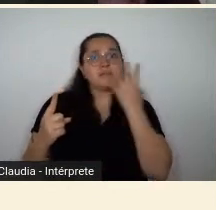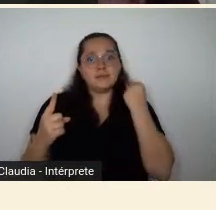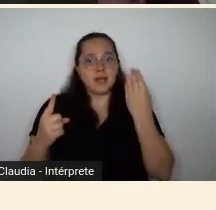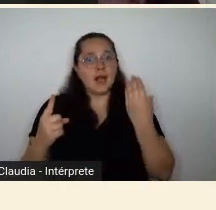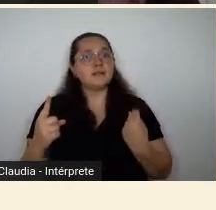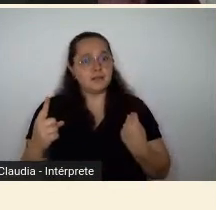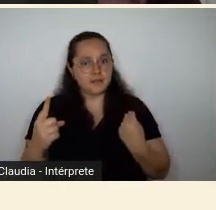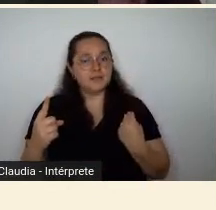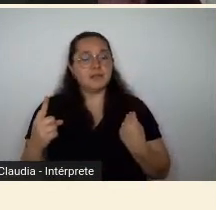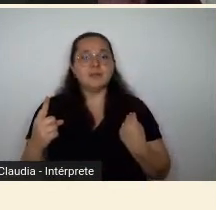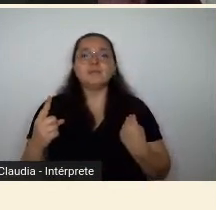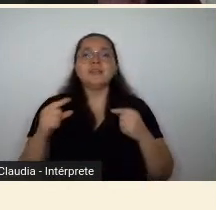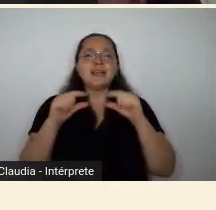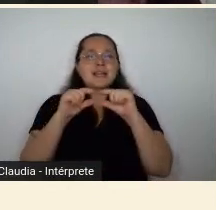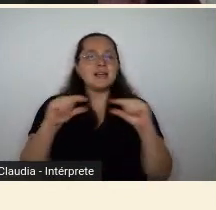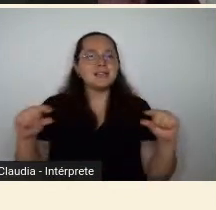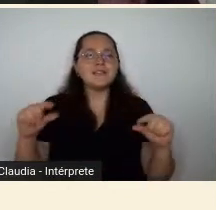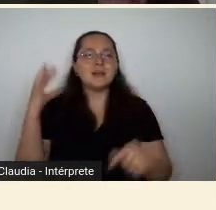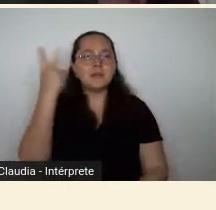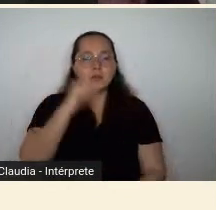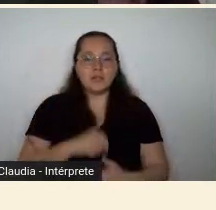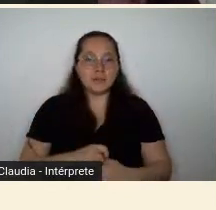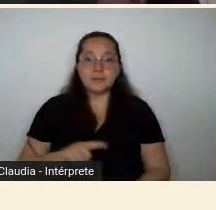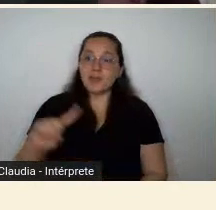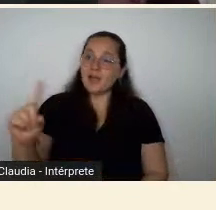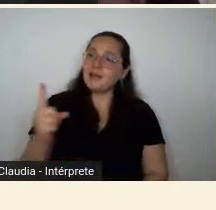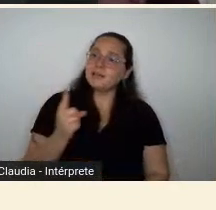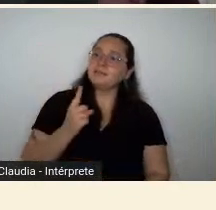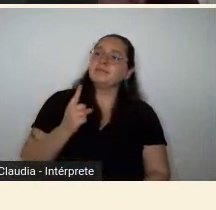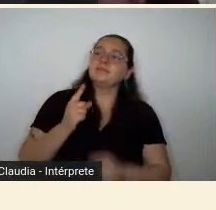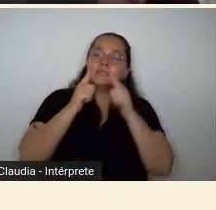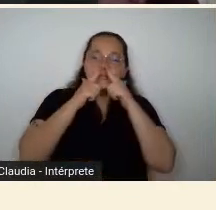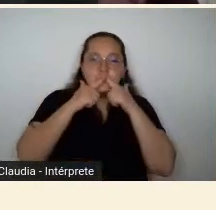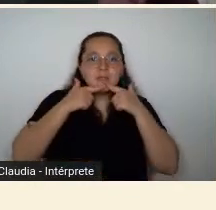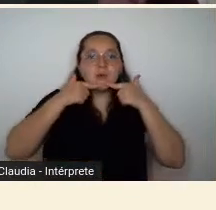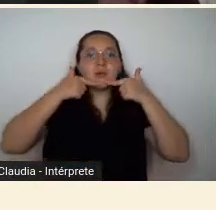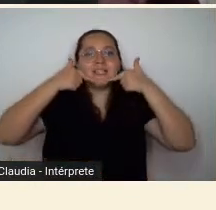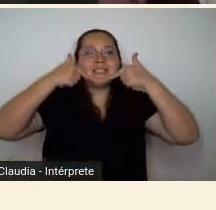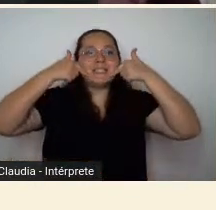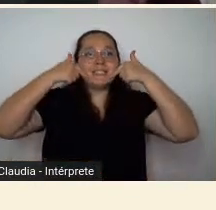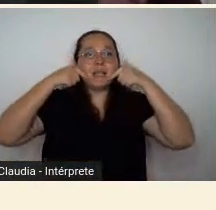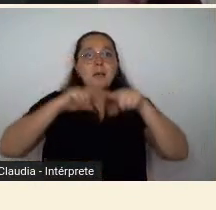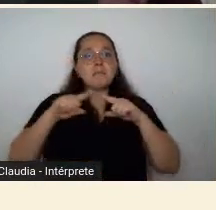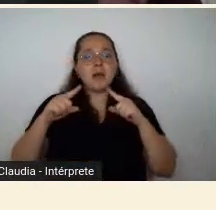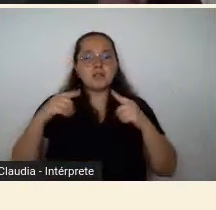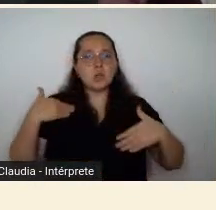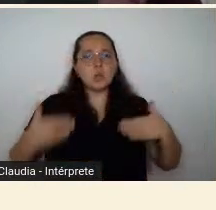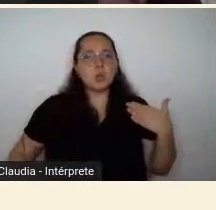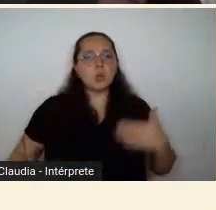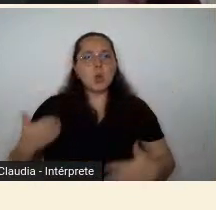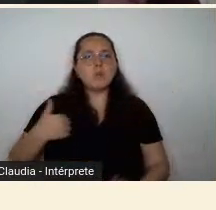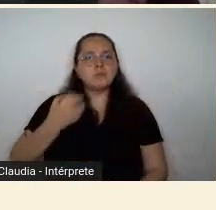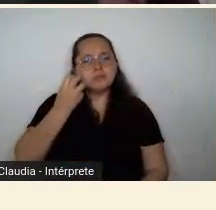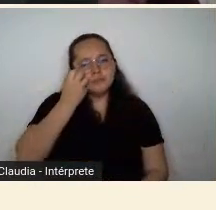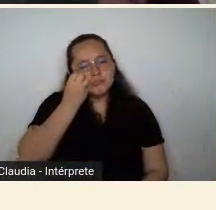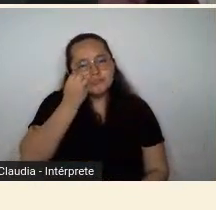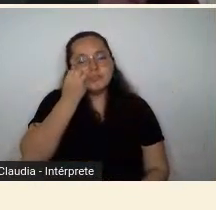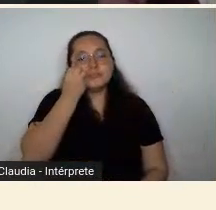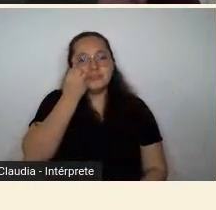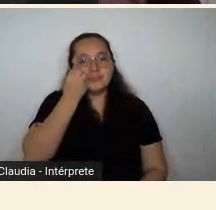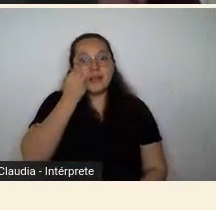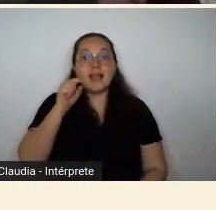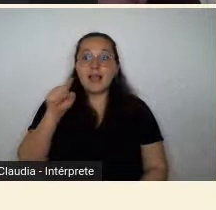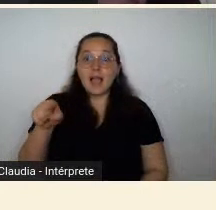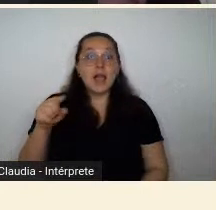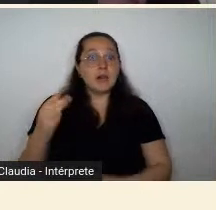bonita essa frase, encontrei seu sorriso de alma adolescente no corpo já perdido, andei vendendo com bom lucro, Tarsila me